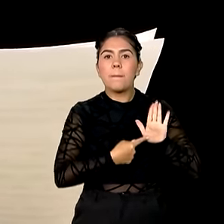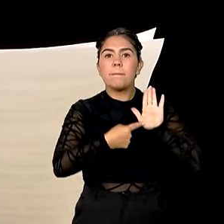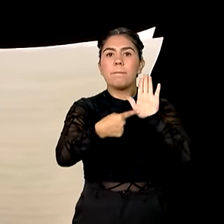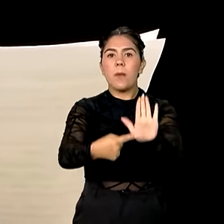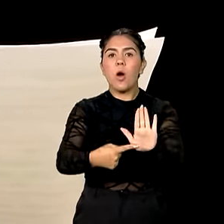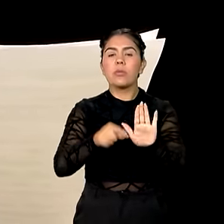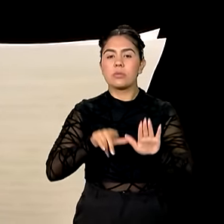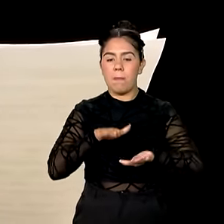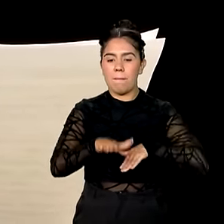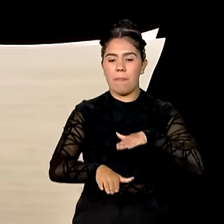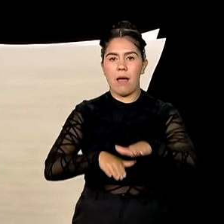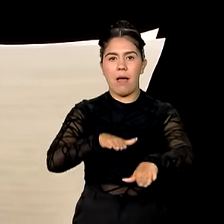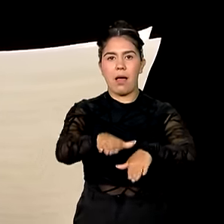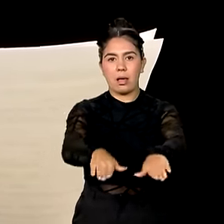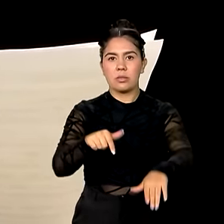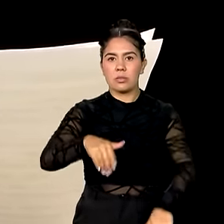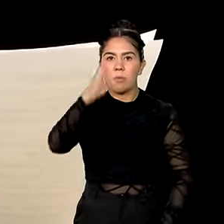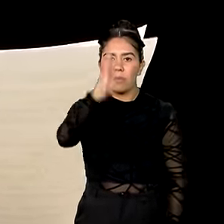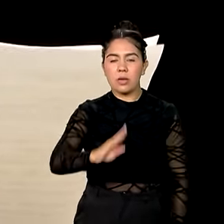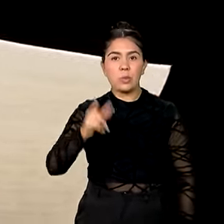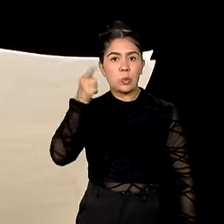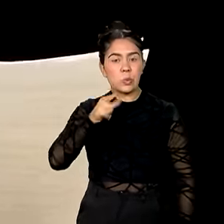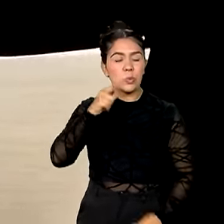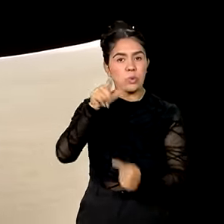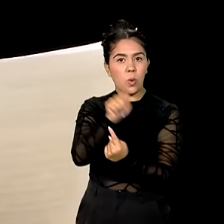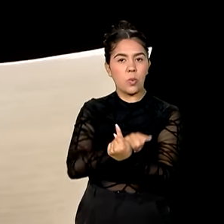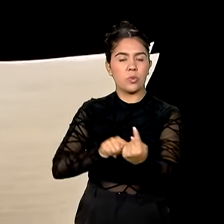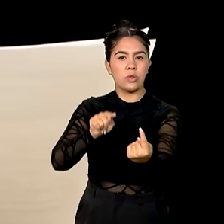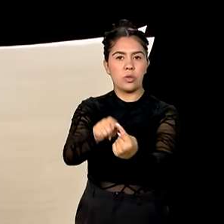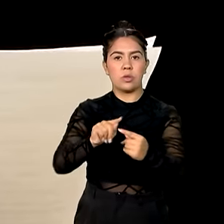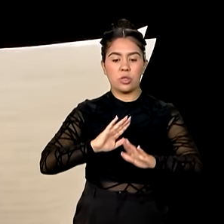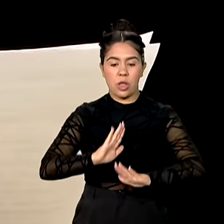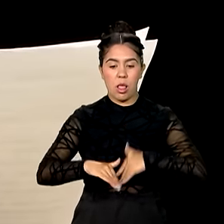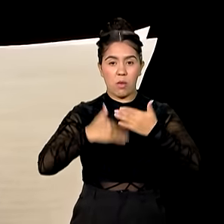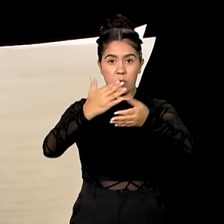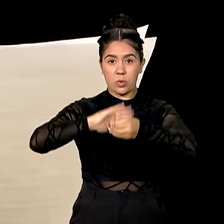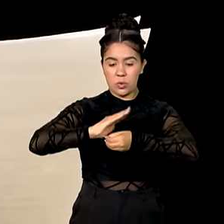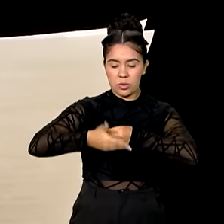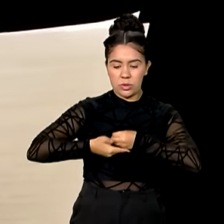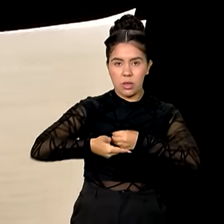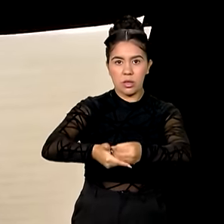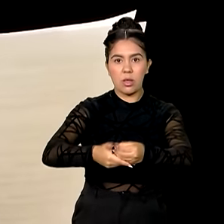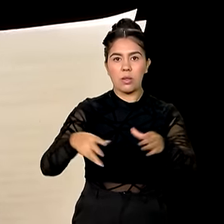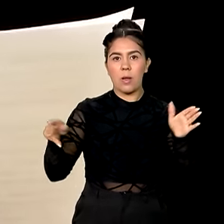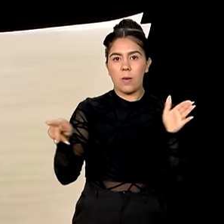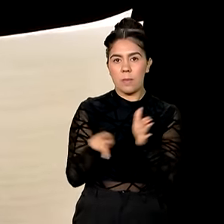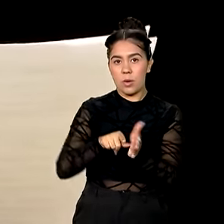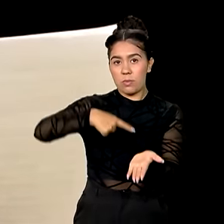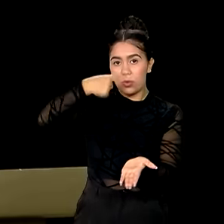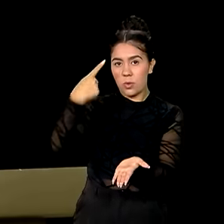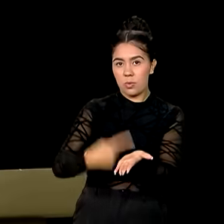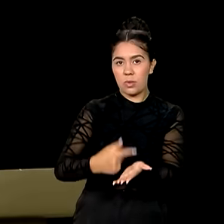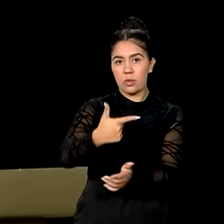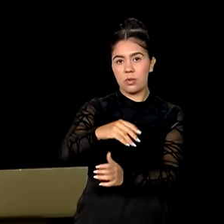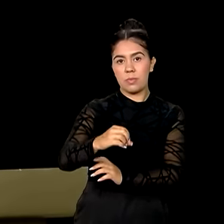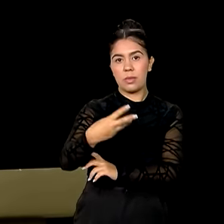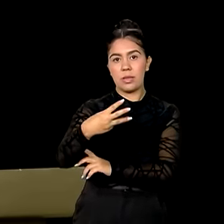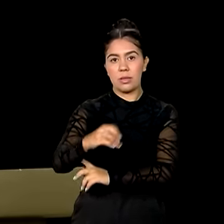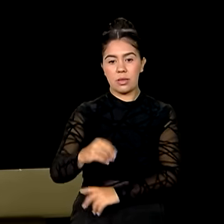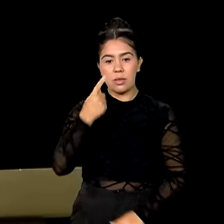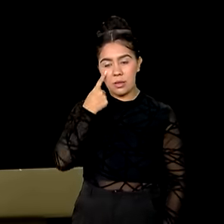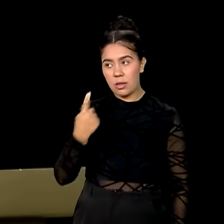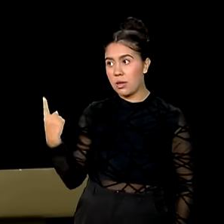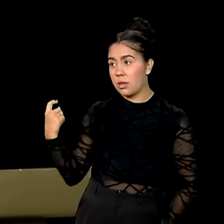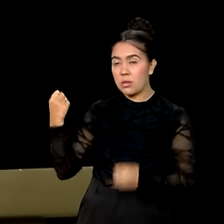próximos passos para que o país alcance os objetivos de desenvolvimento sustentável da Agenda 2030. A volta do